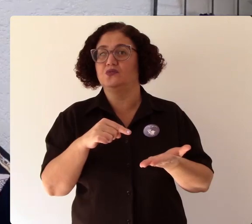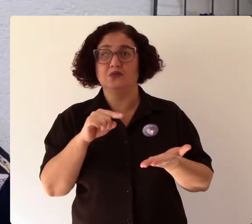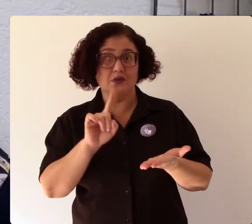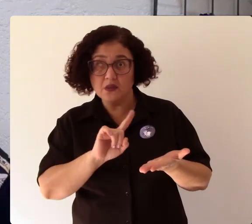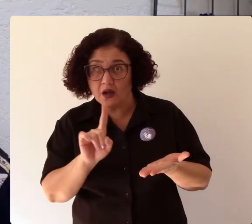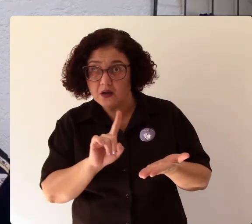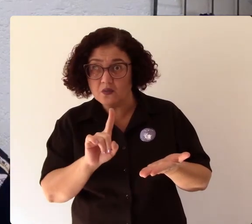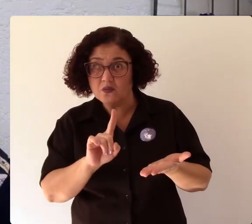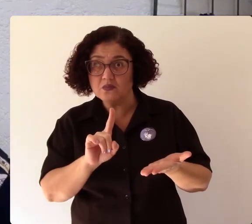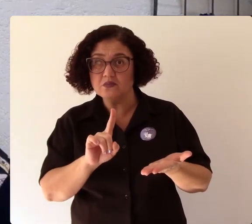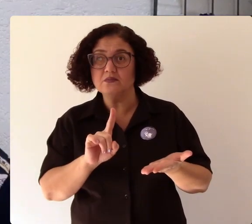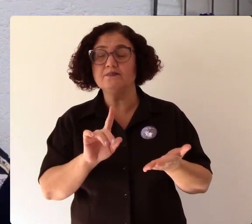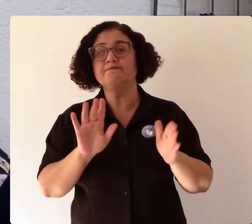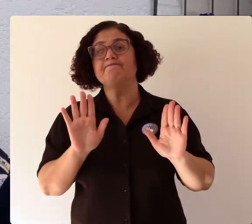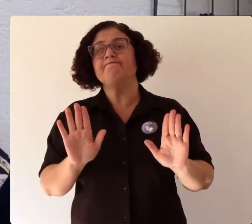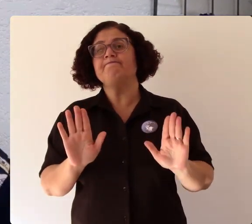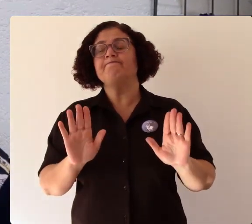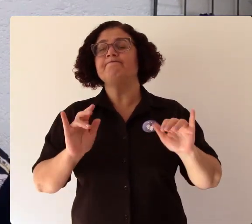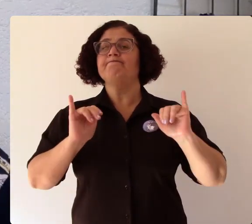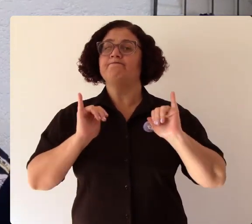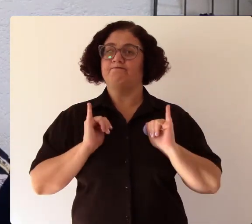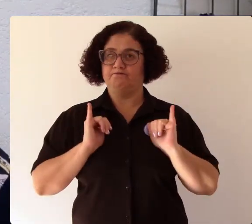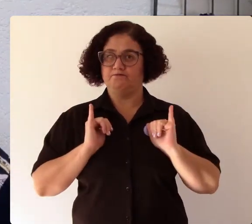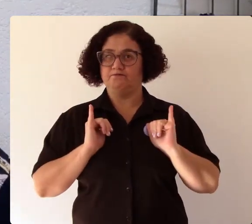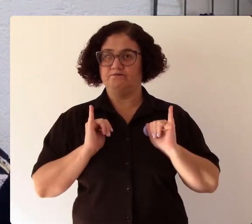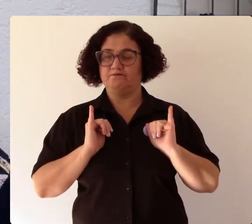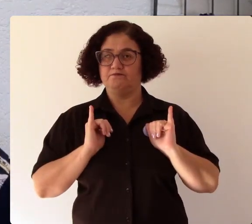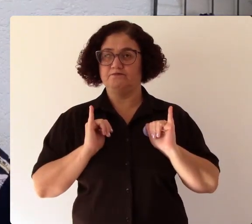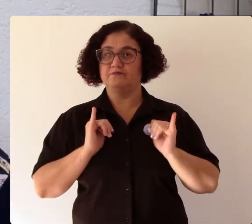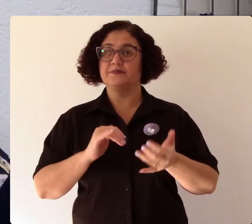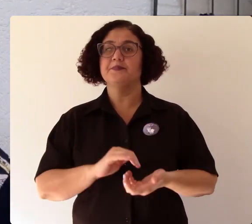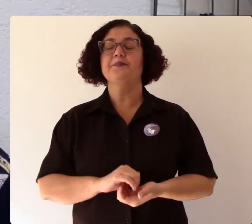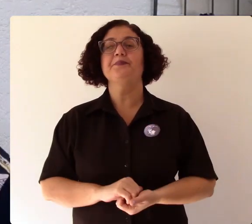que se alcança. Isso ou nada.